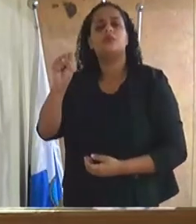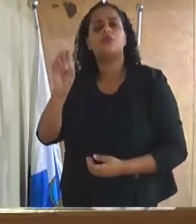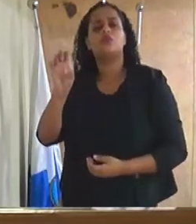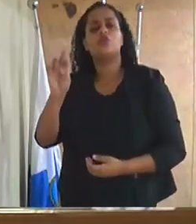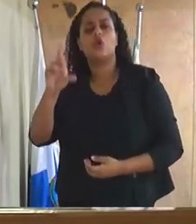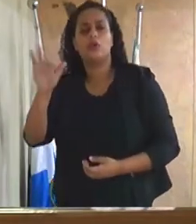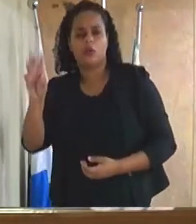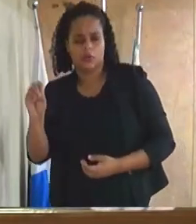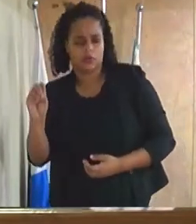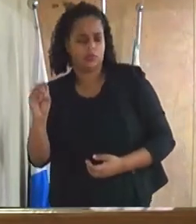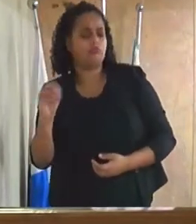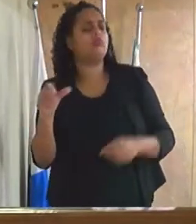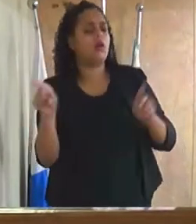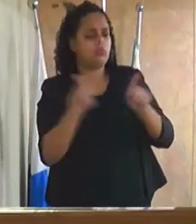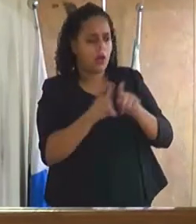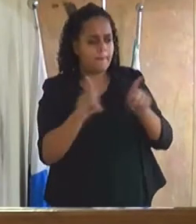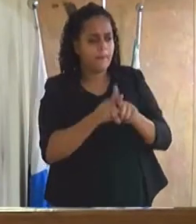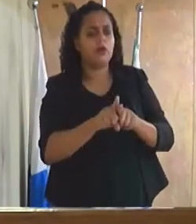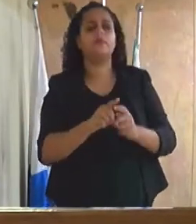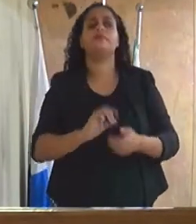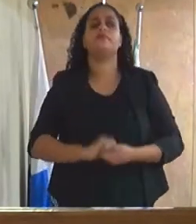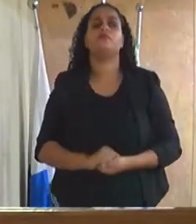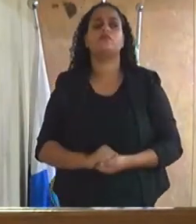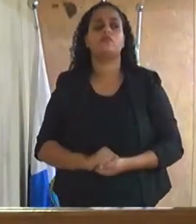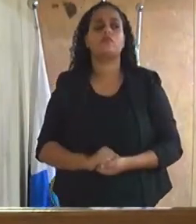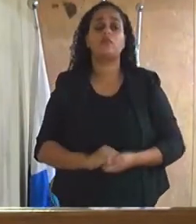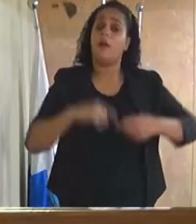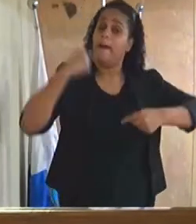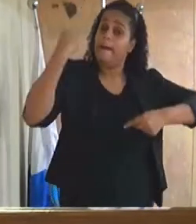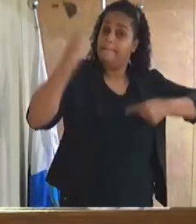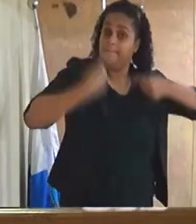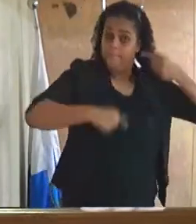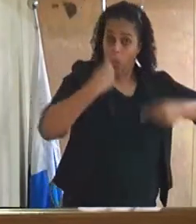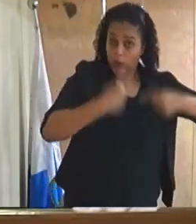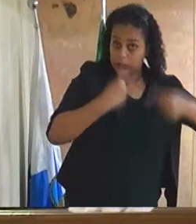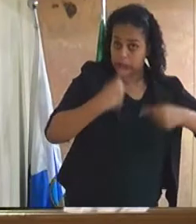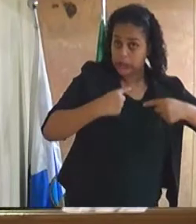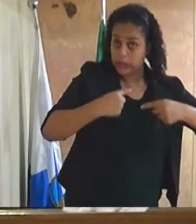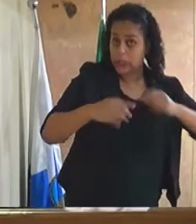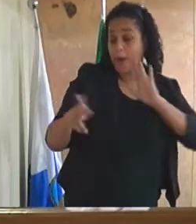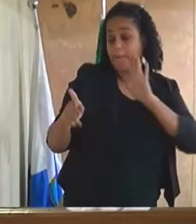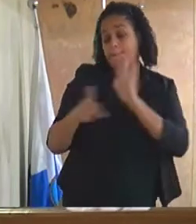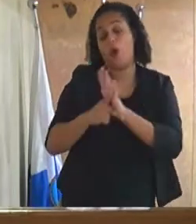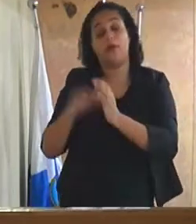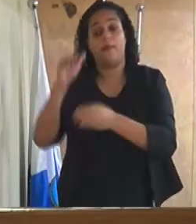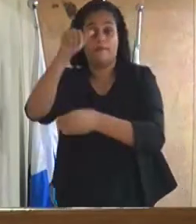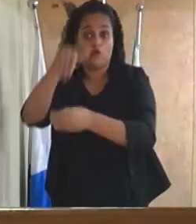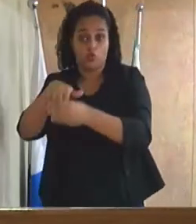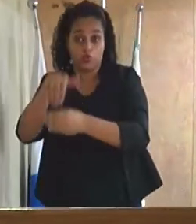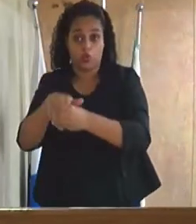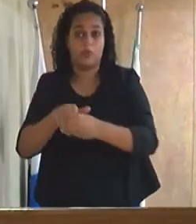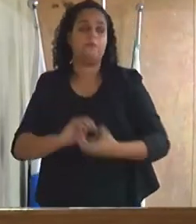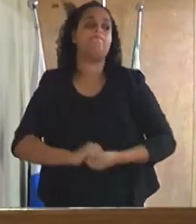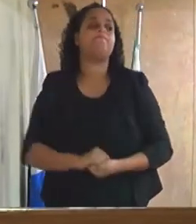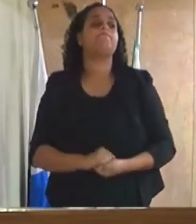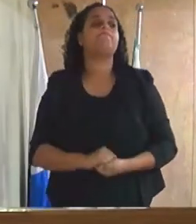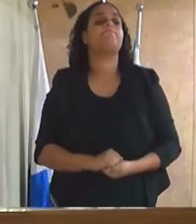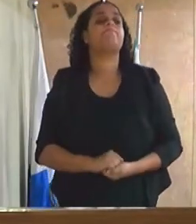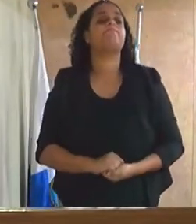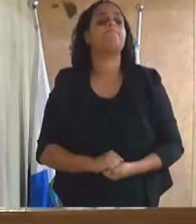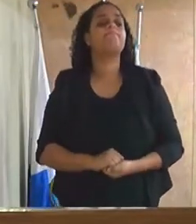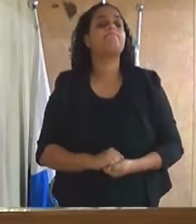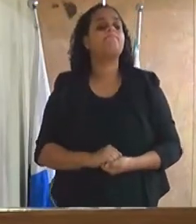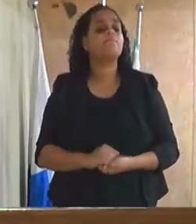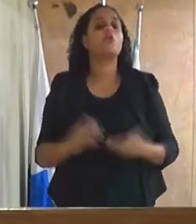questões políticas e eleitorais bom estava